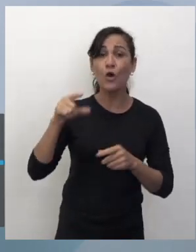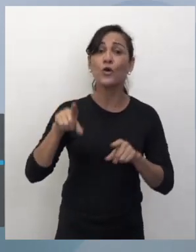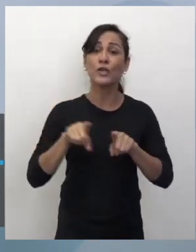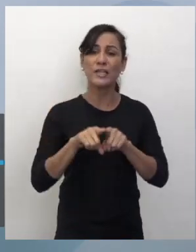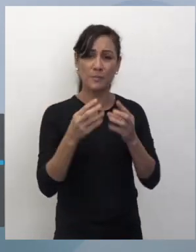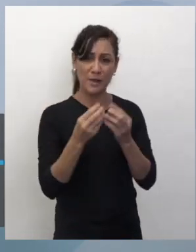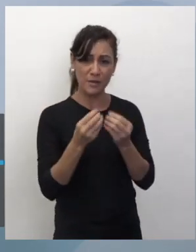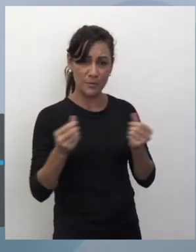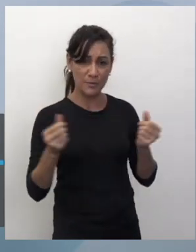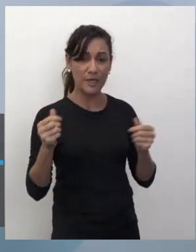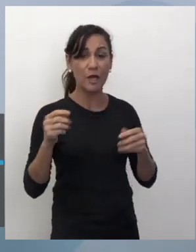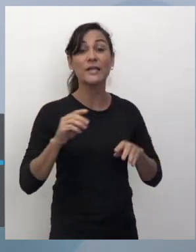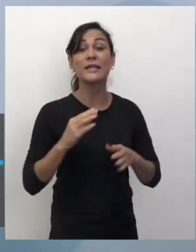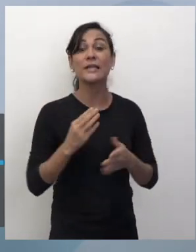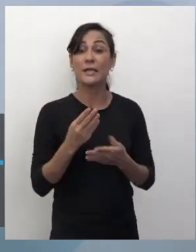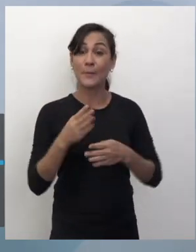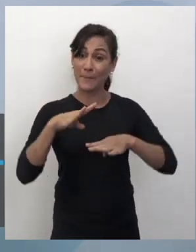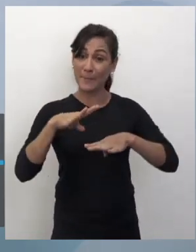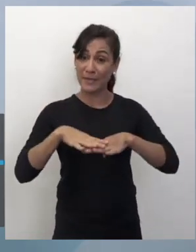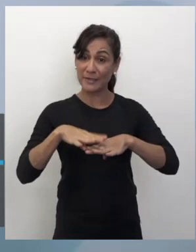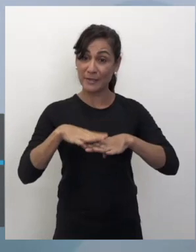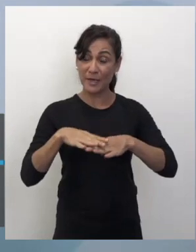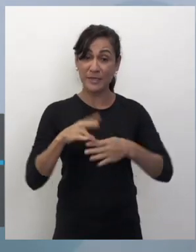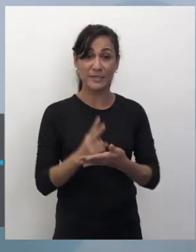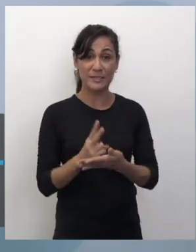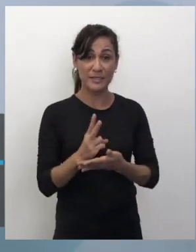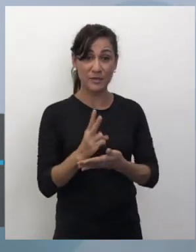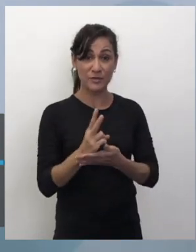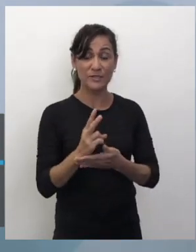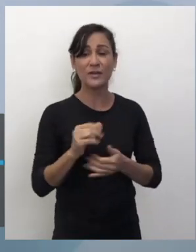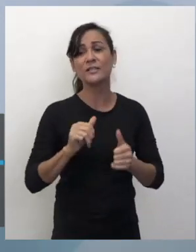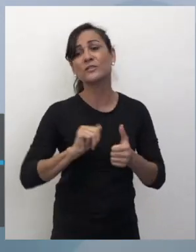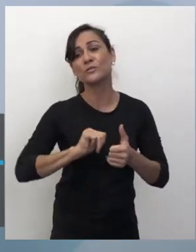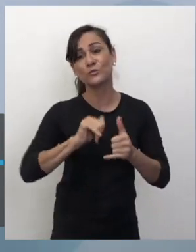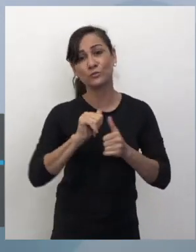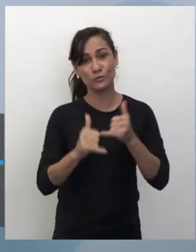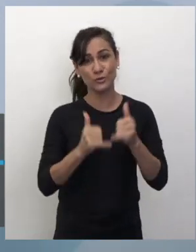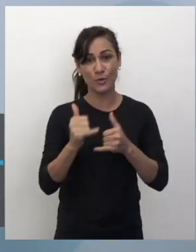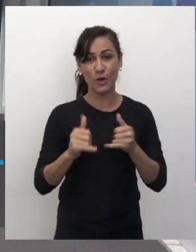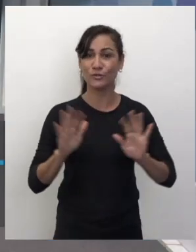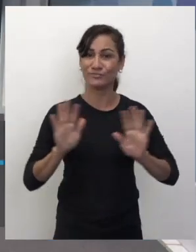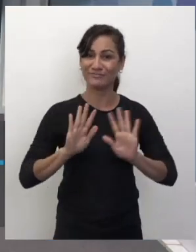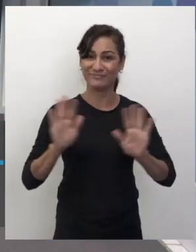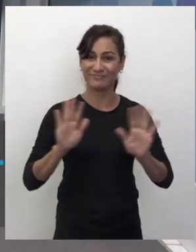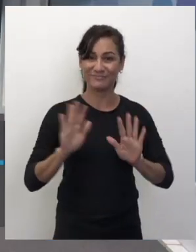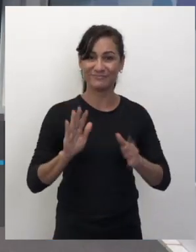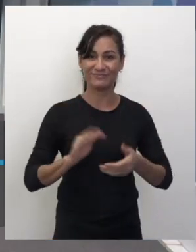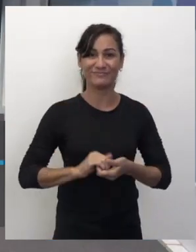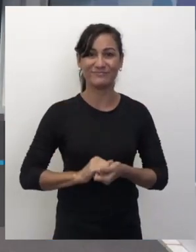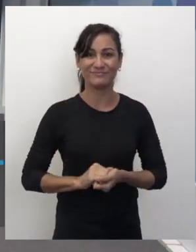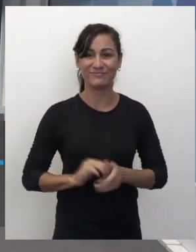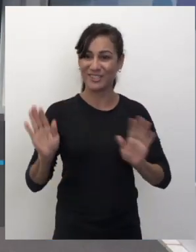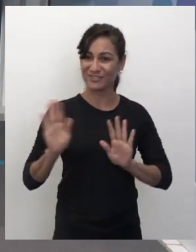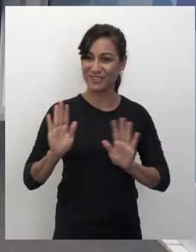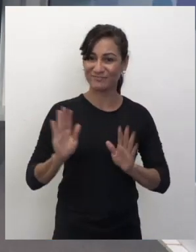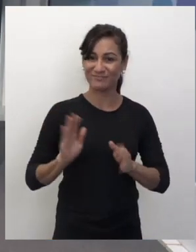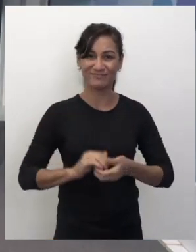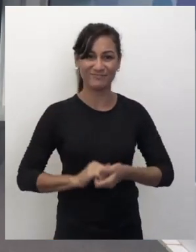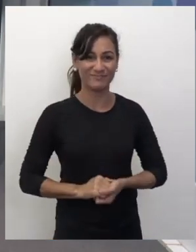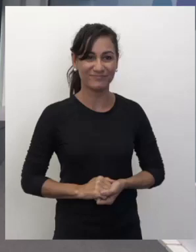matemática, vamos iniciar a sequência falando sobre os esportes na matemática. Vejo vocês lá. Beijo, tchau. Tchau,